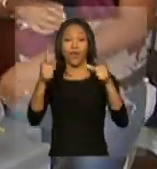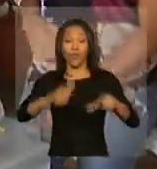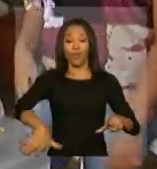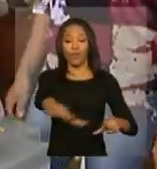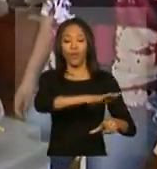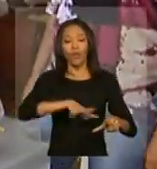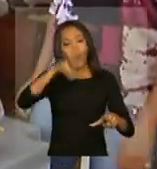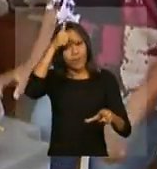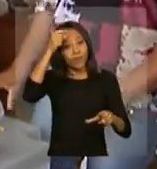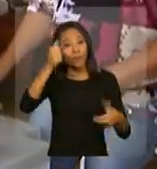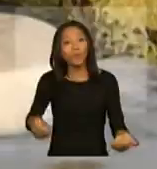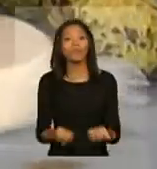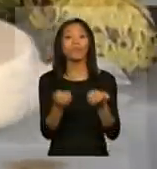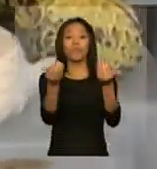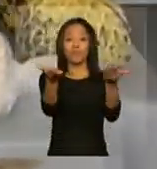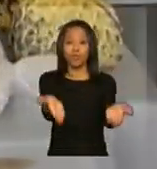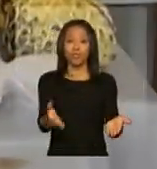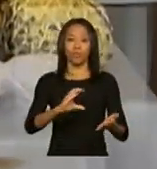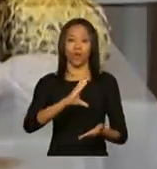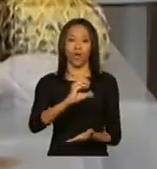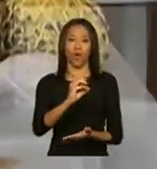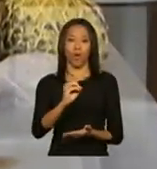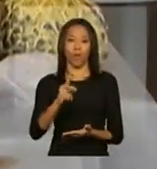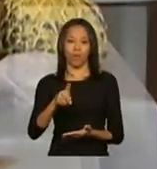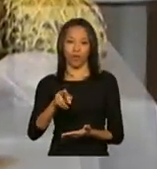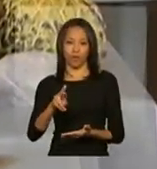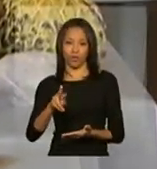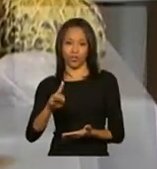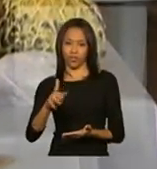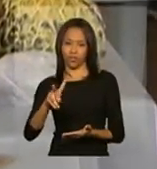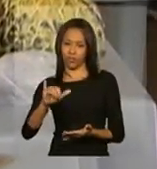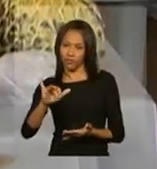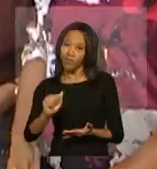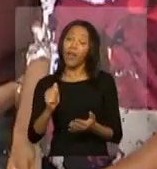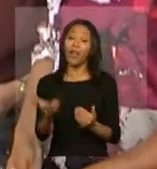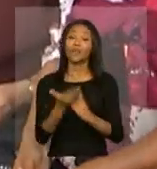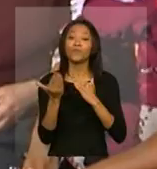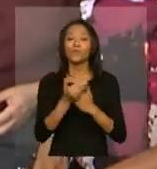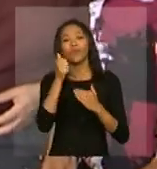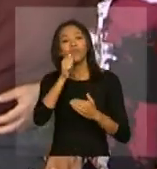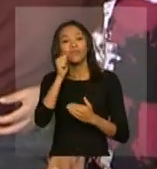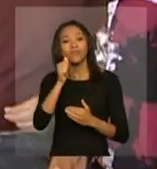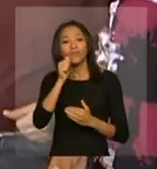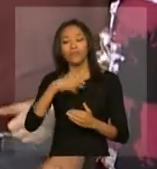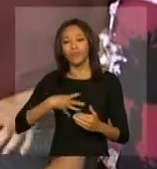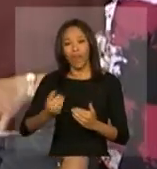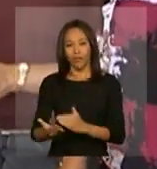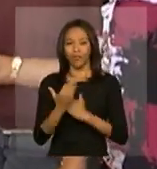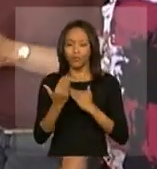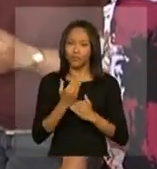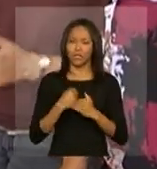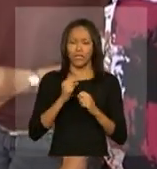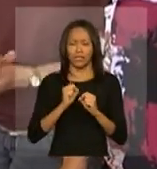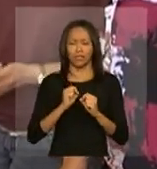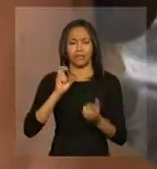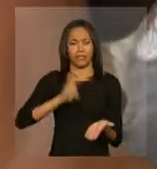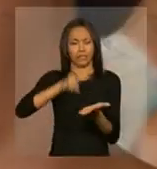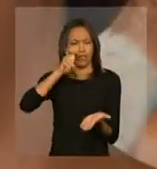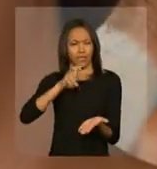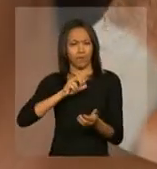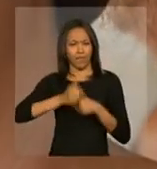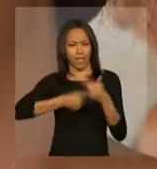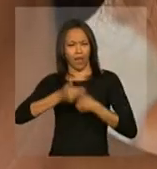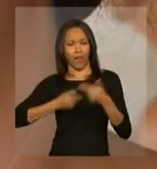reservou para a cooperativa, ela vende o que produz com a ajuda da filha. Acordam cedo para trabalhar na feira